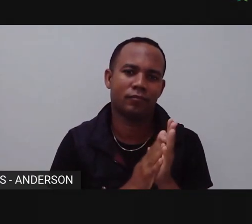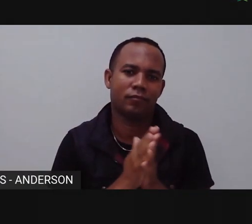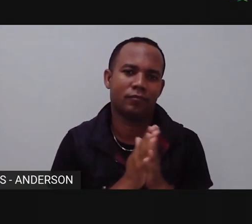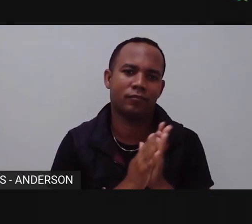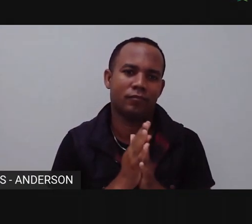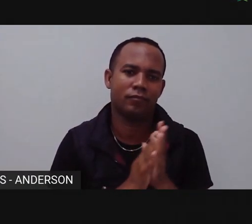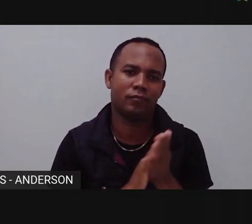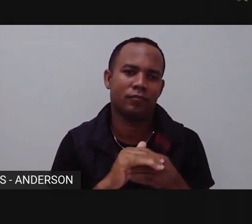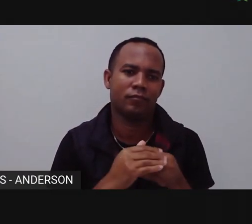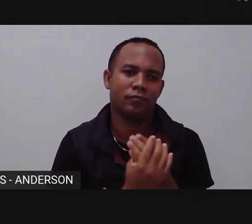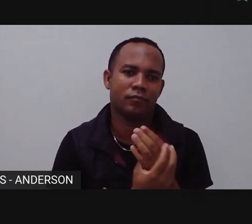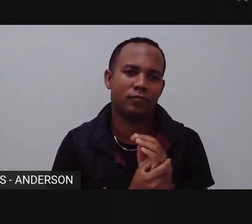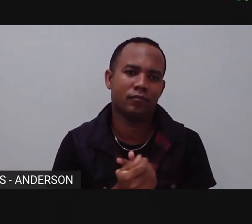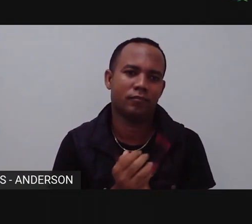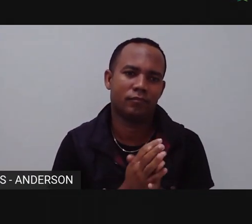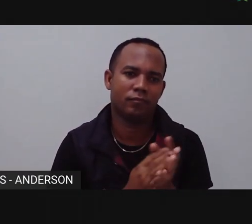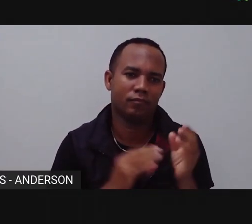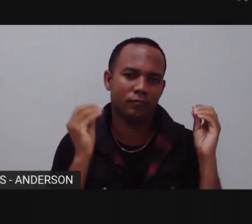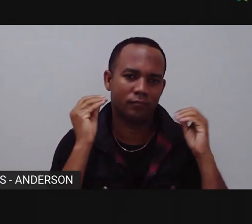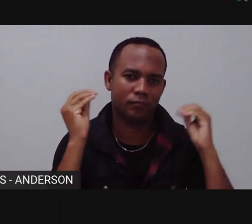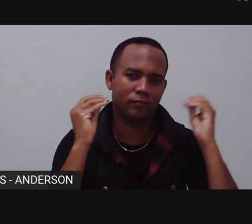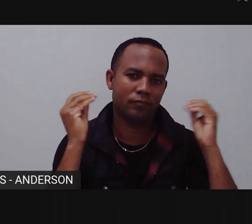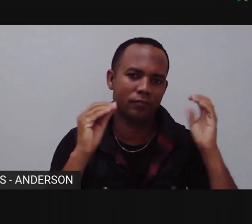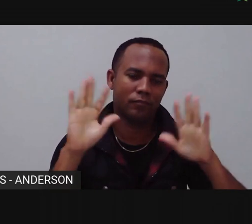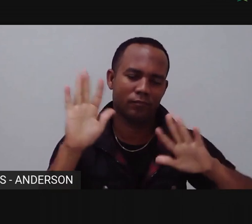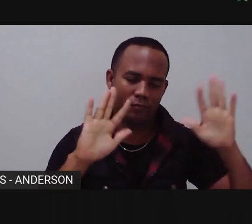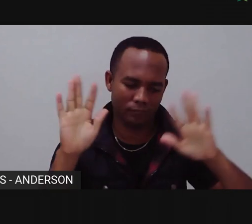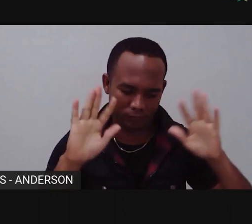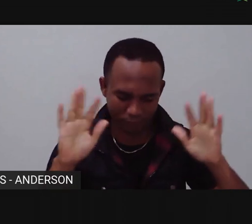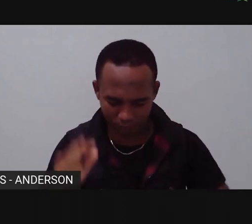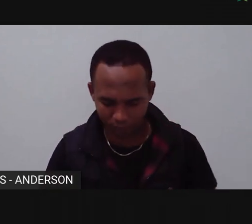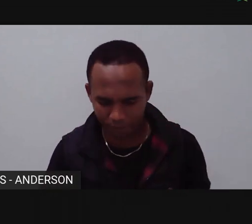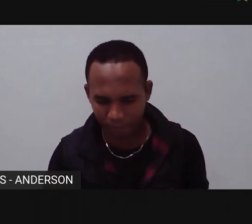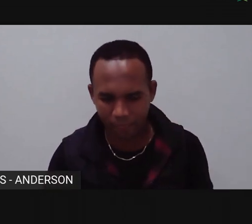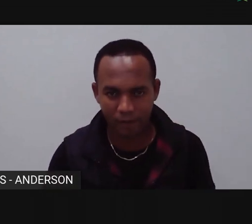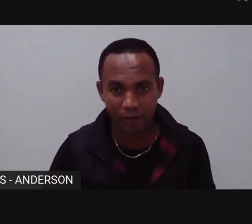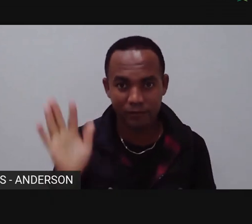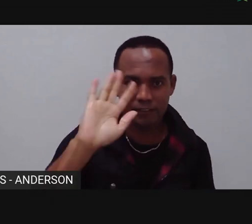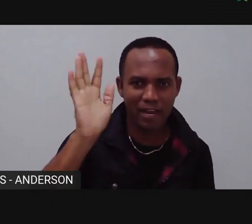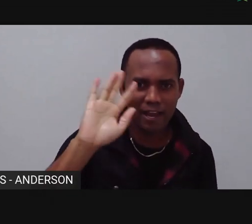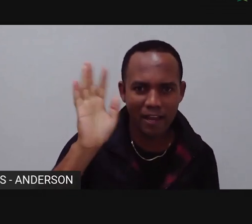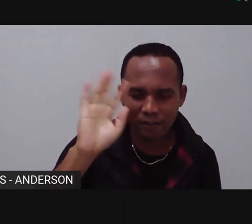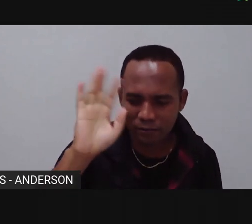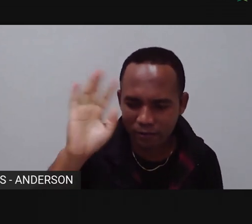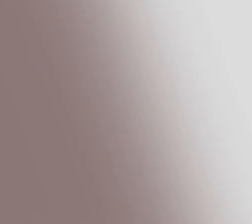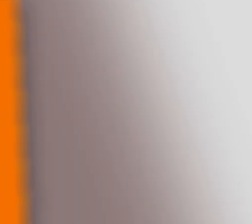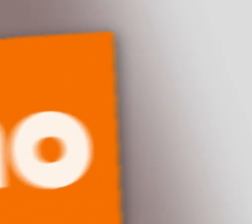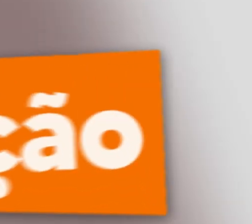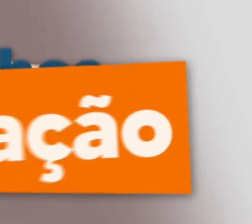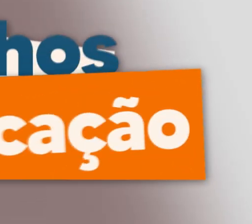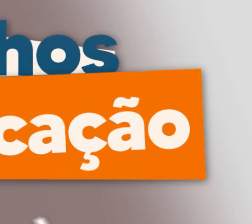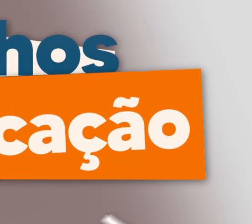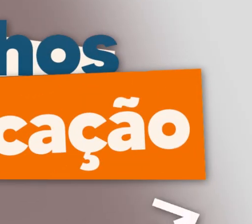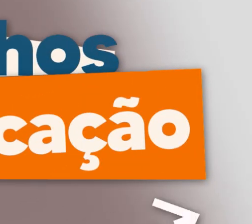Um beijo pra vocês e até a próxima, tá? Fiquem bem guardadinhos. Não esqueçam.